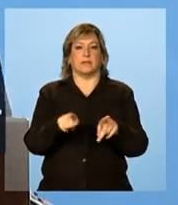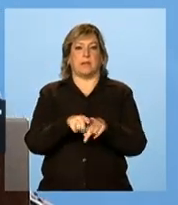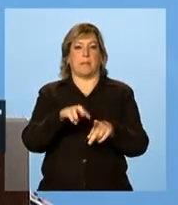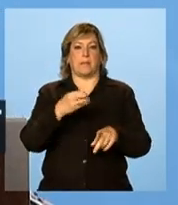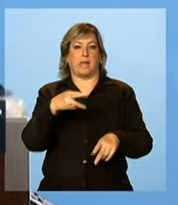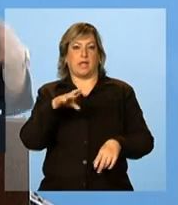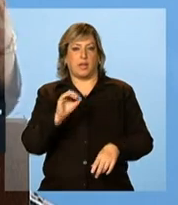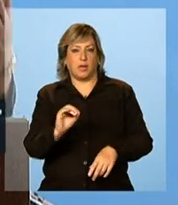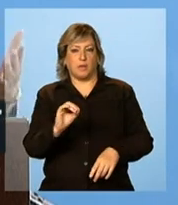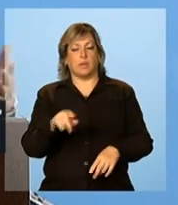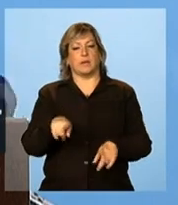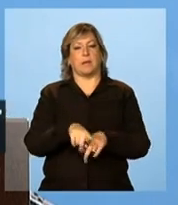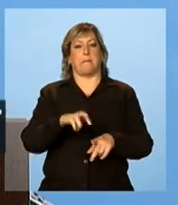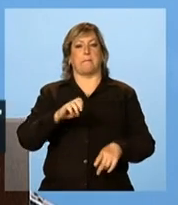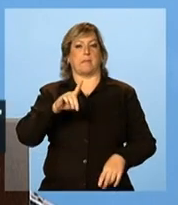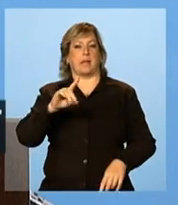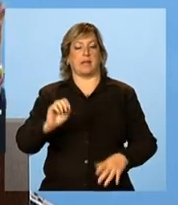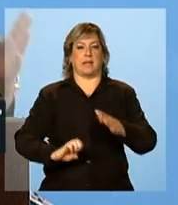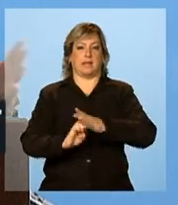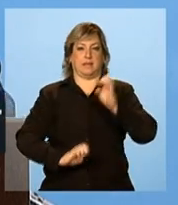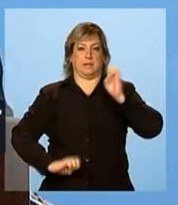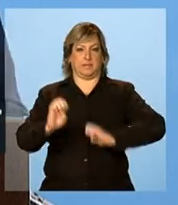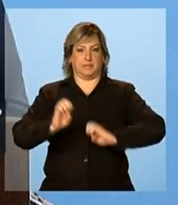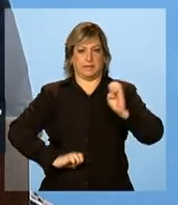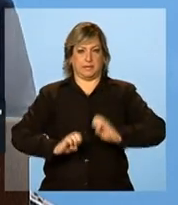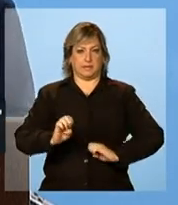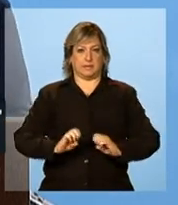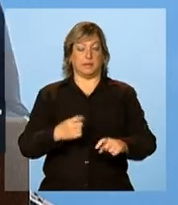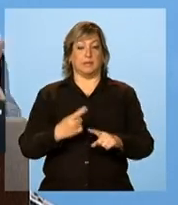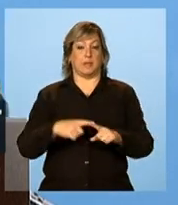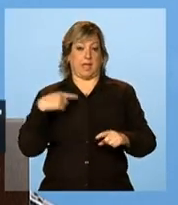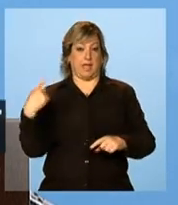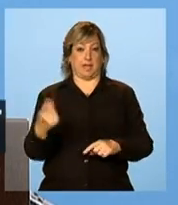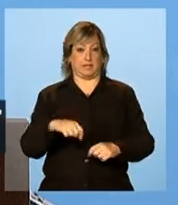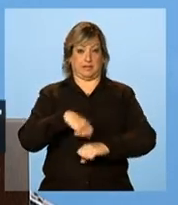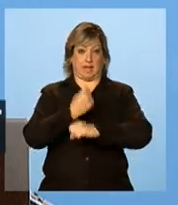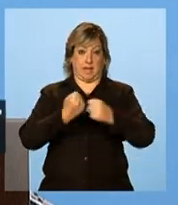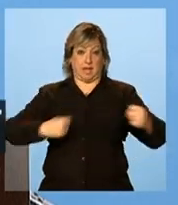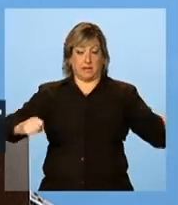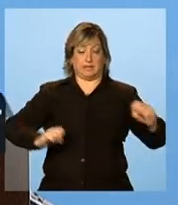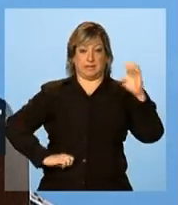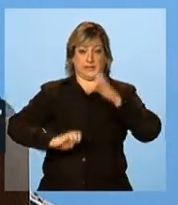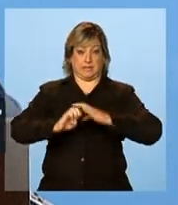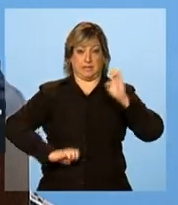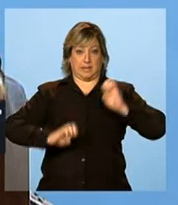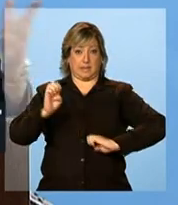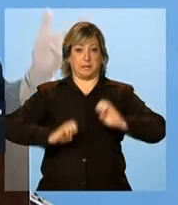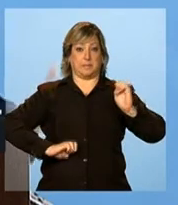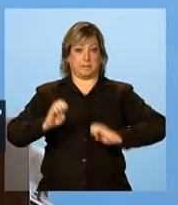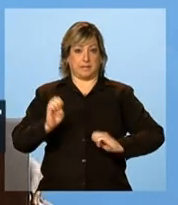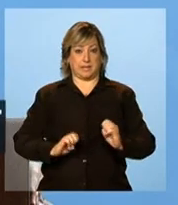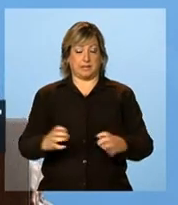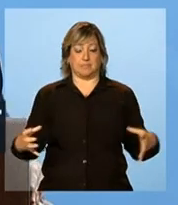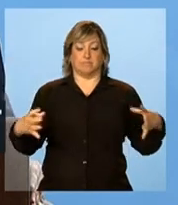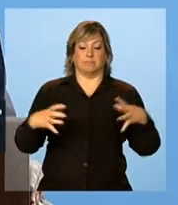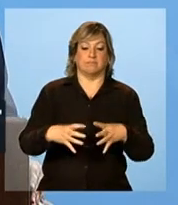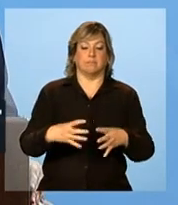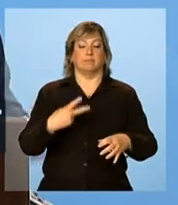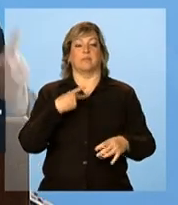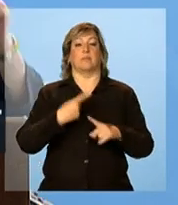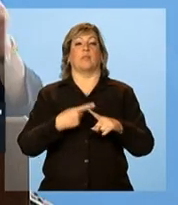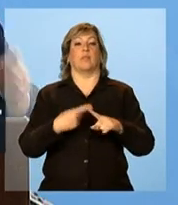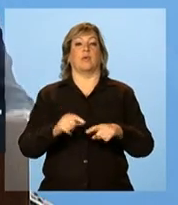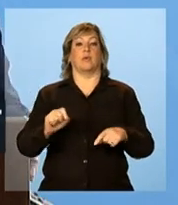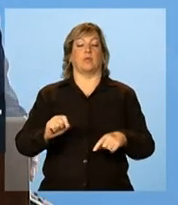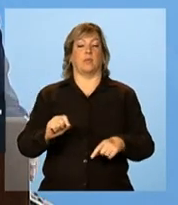Por quem que pese a participação de grandes empresas, esse programa, por sua cobertura nacional,